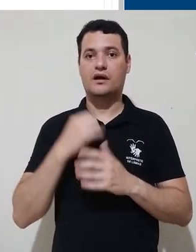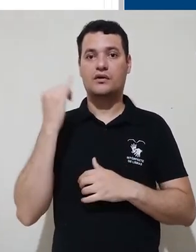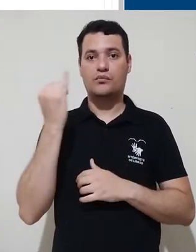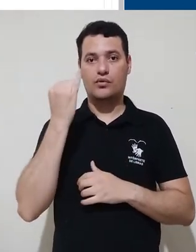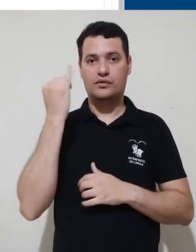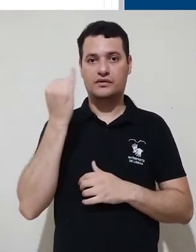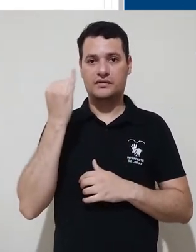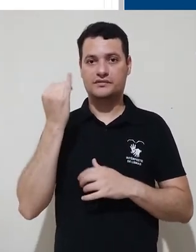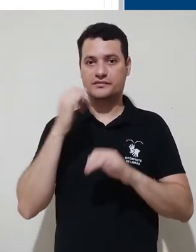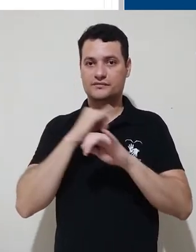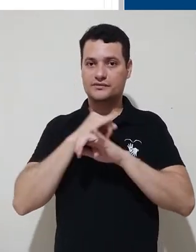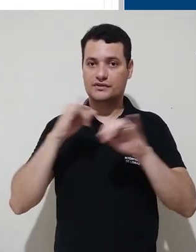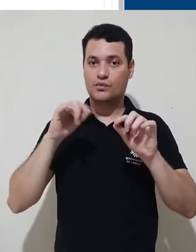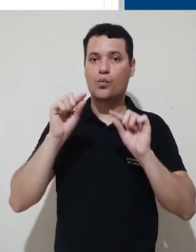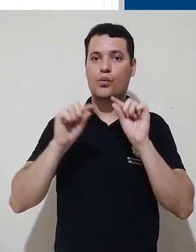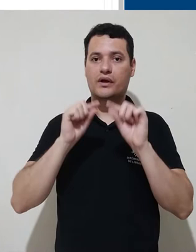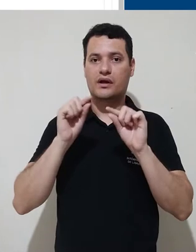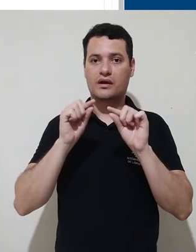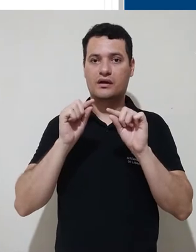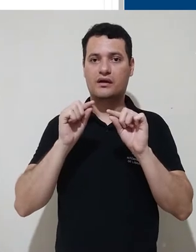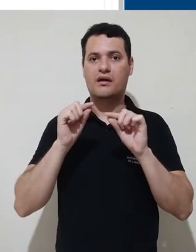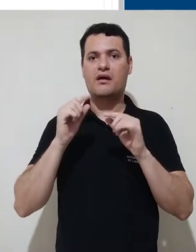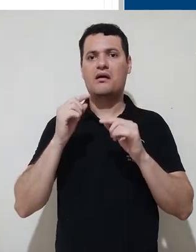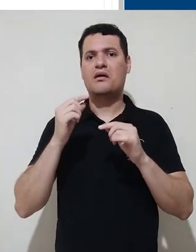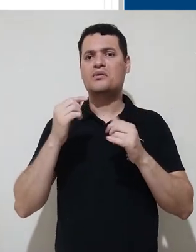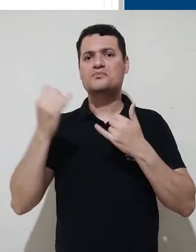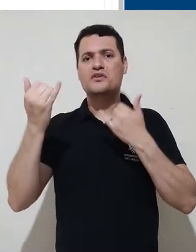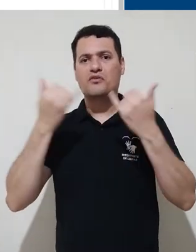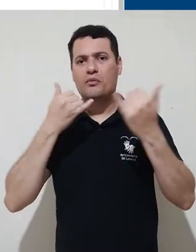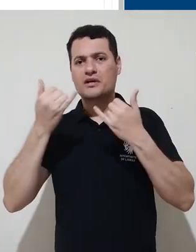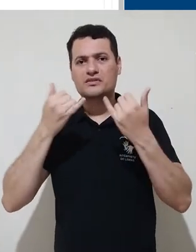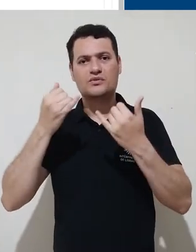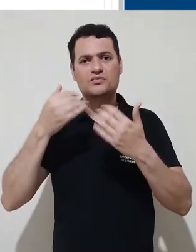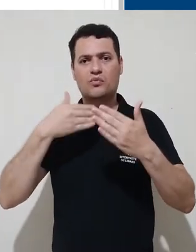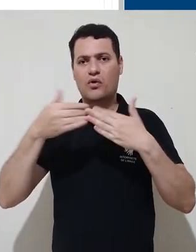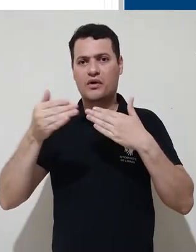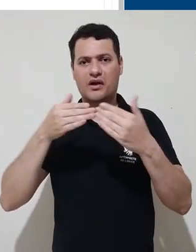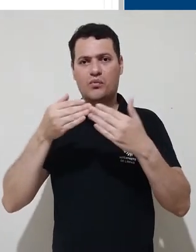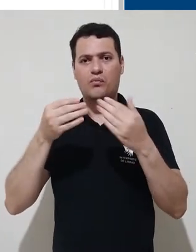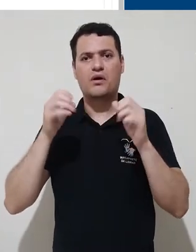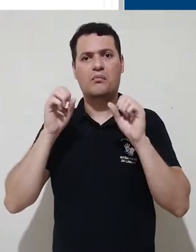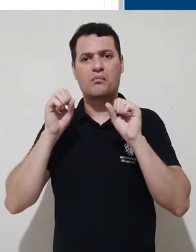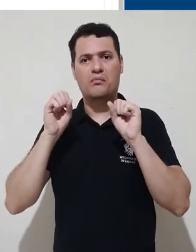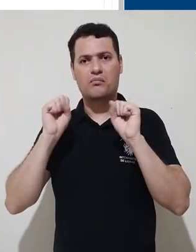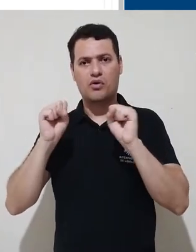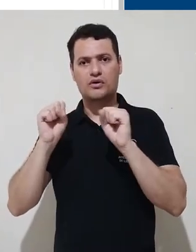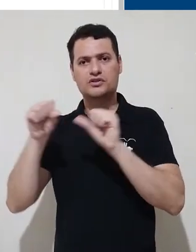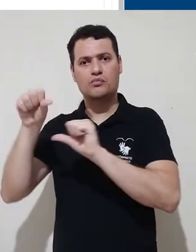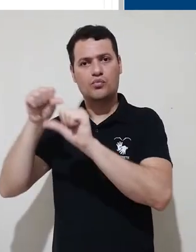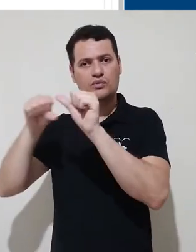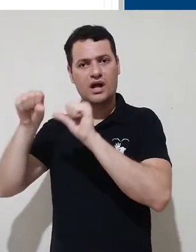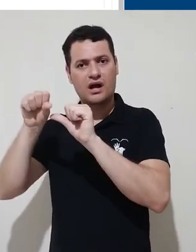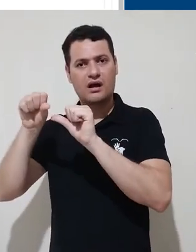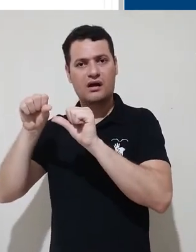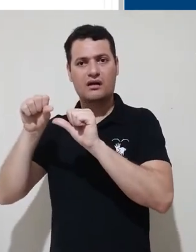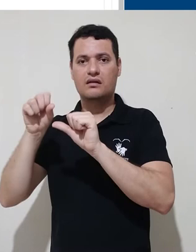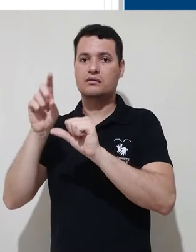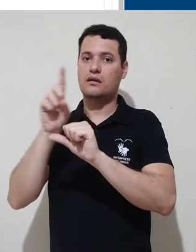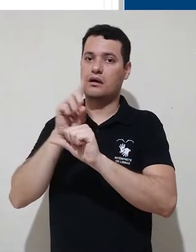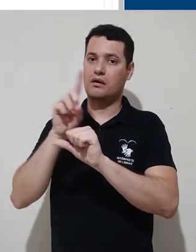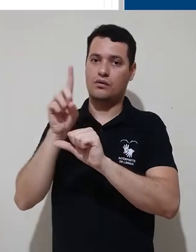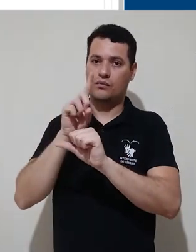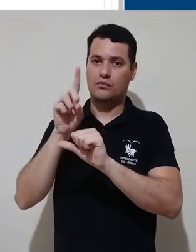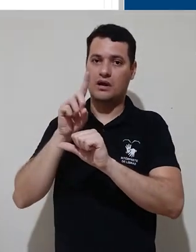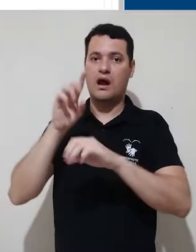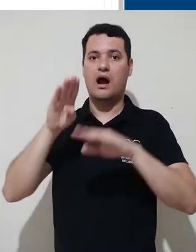levar de volta à página do perfil. É importante frisar aqui que nem todas as informações podem estar